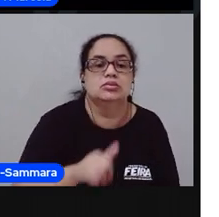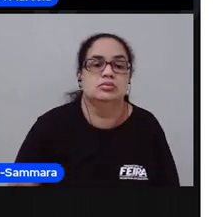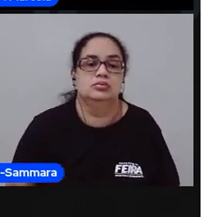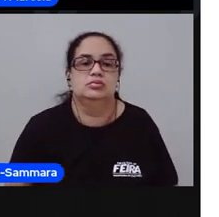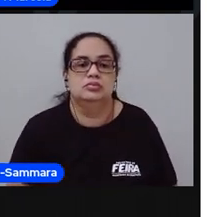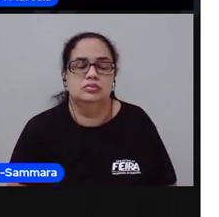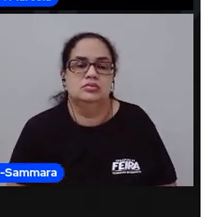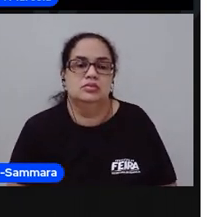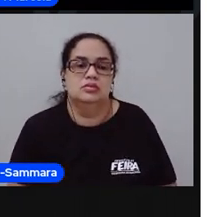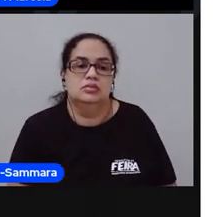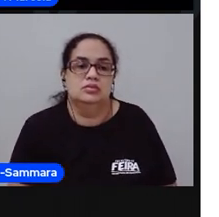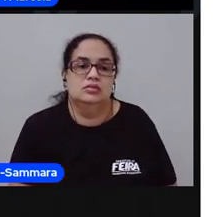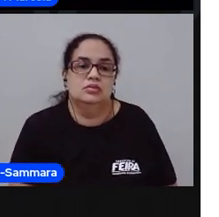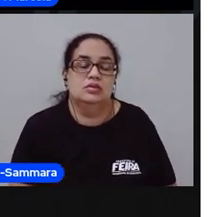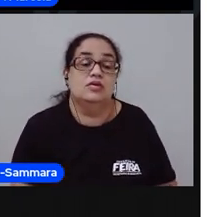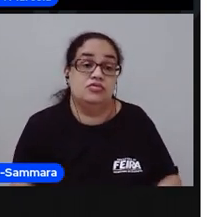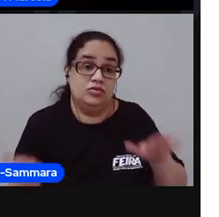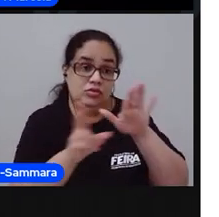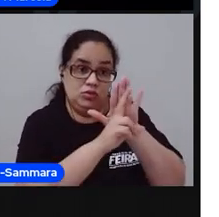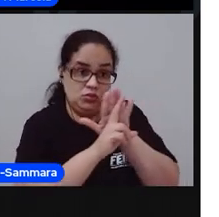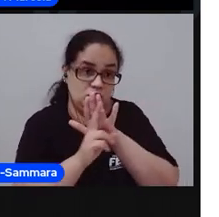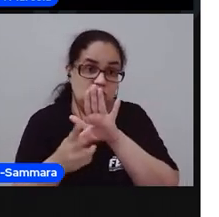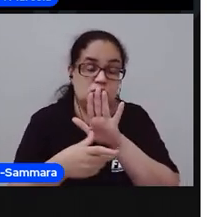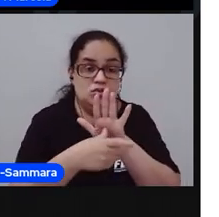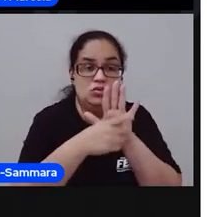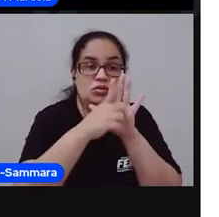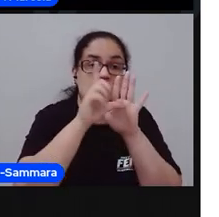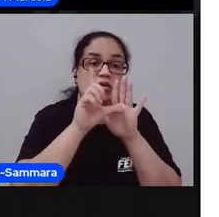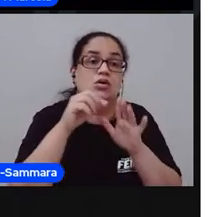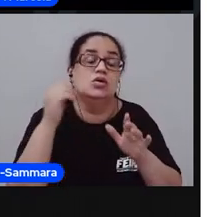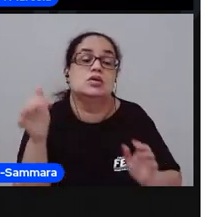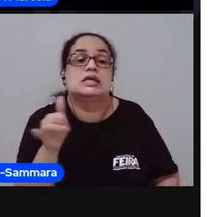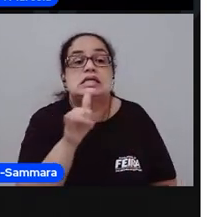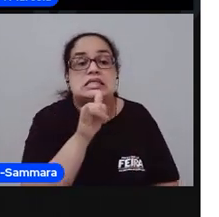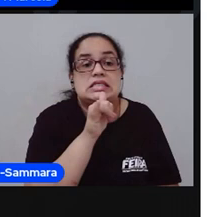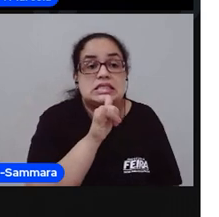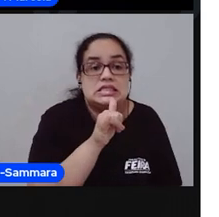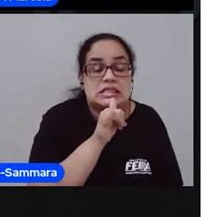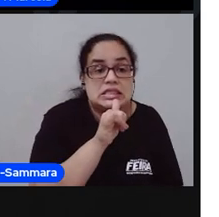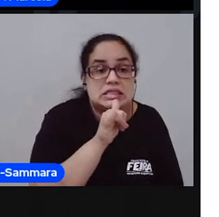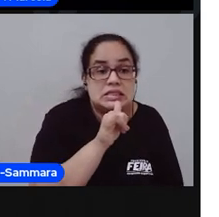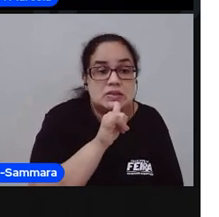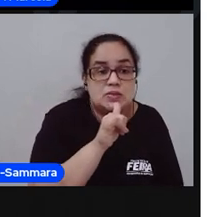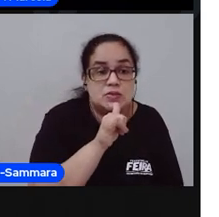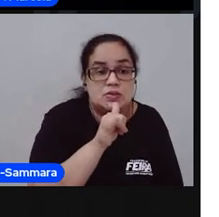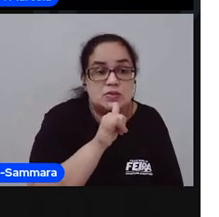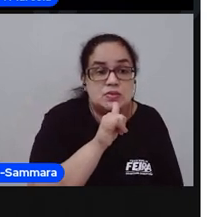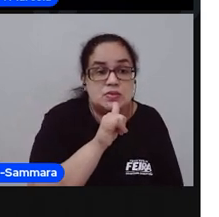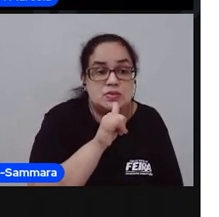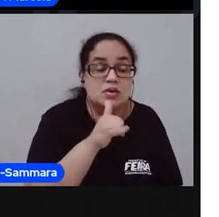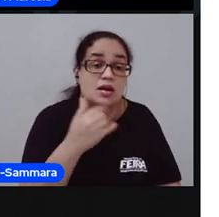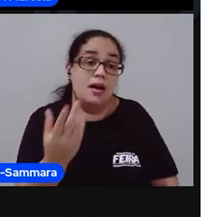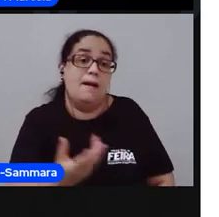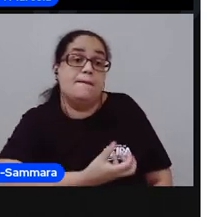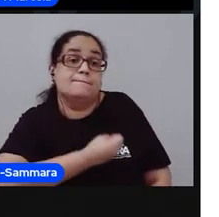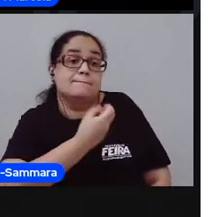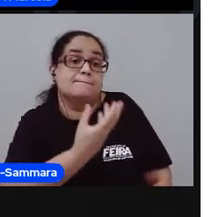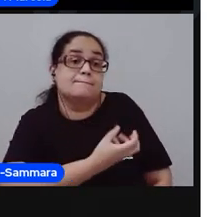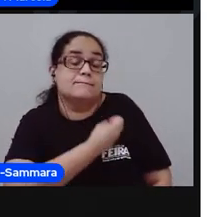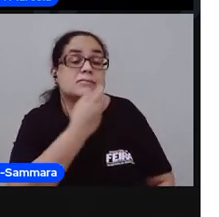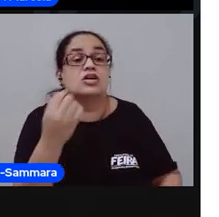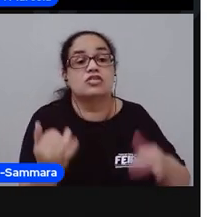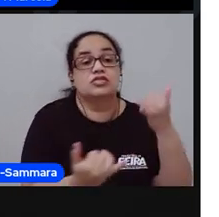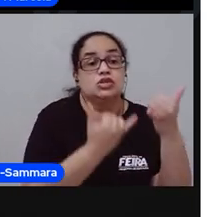Deixa eu mostrar para vocês, antes de mostrar o outro exemplo, que o poeta fez uma